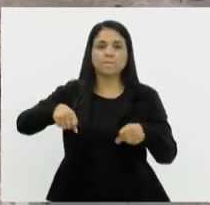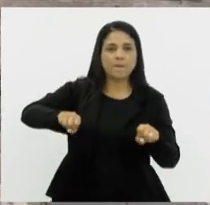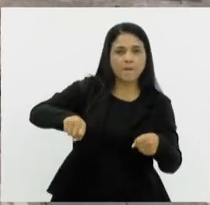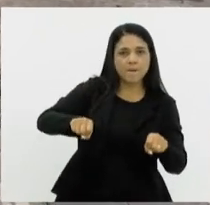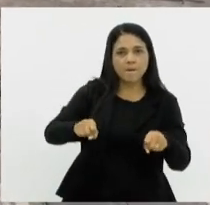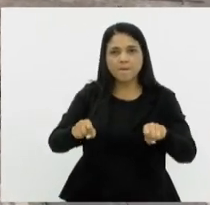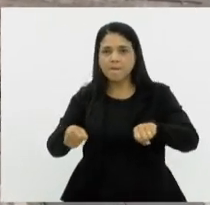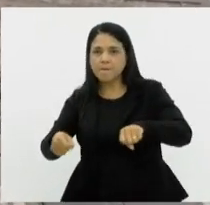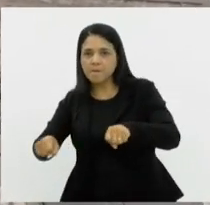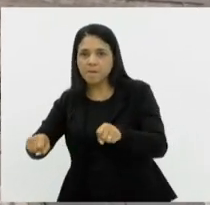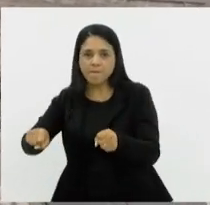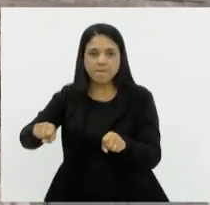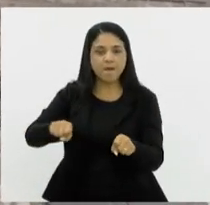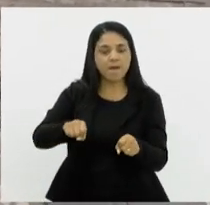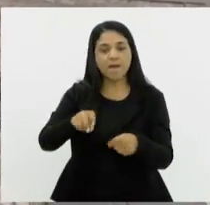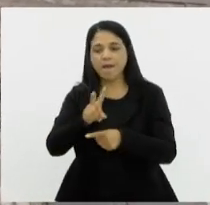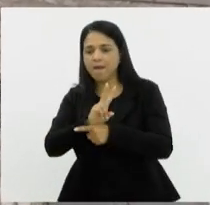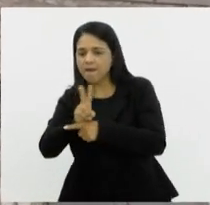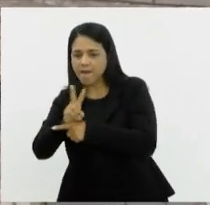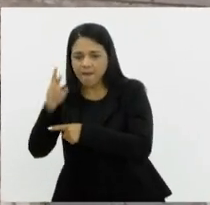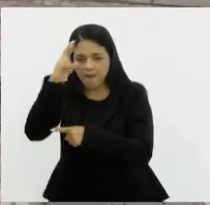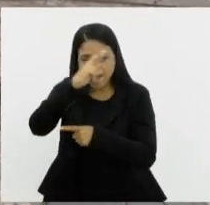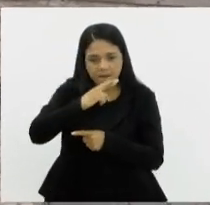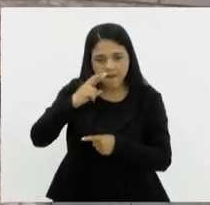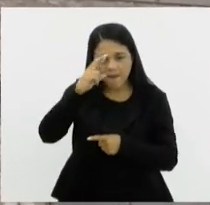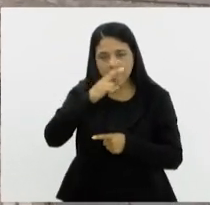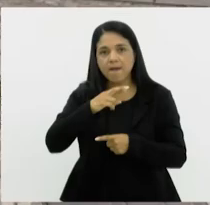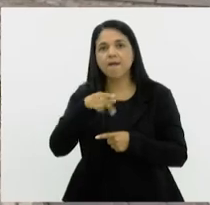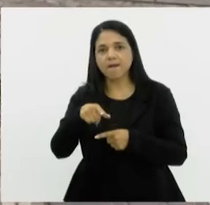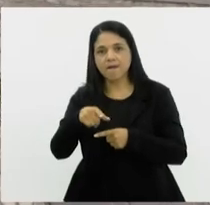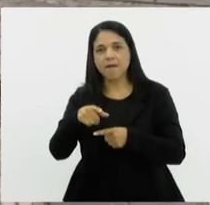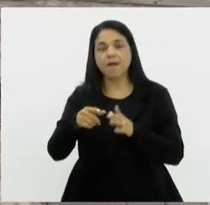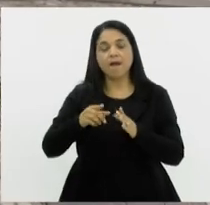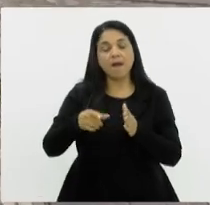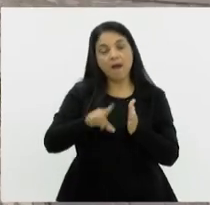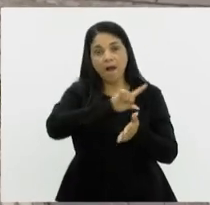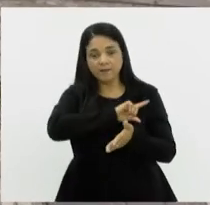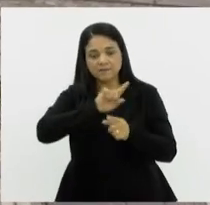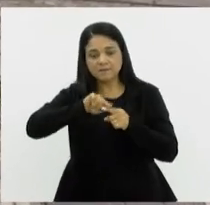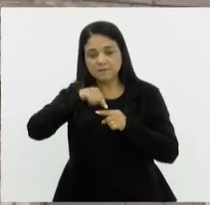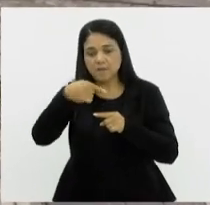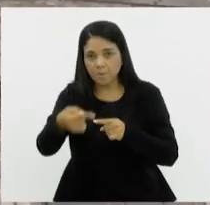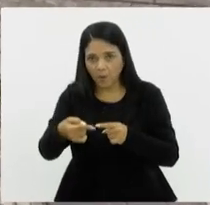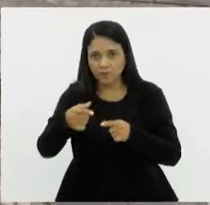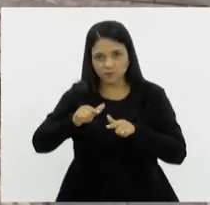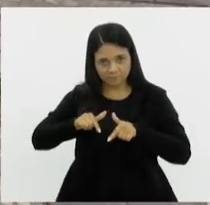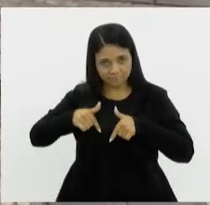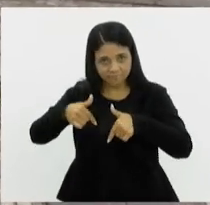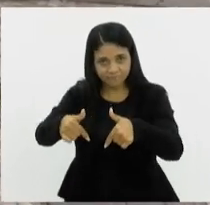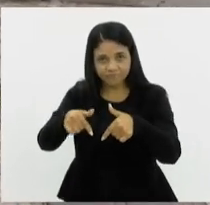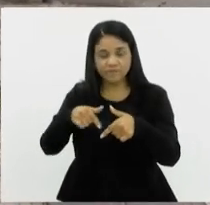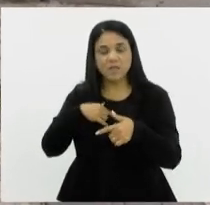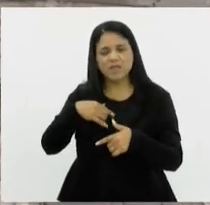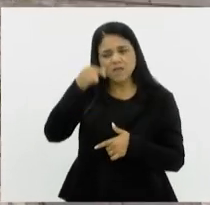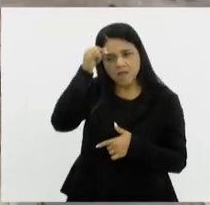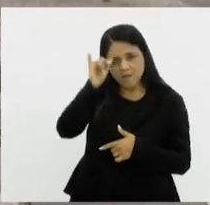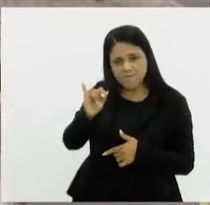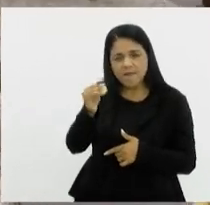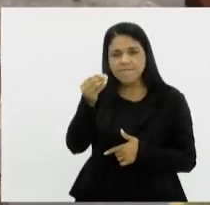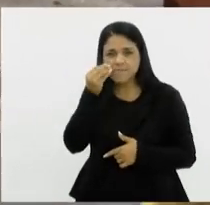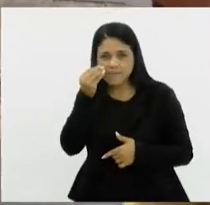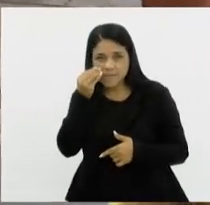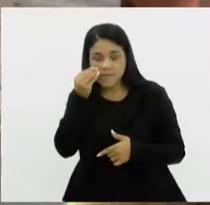Seca Volante, que ela fica orbitando toda a operação, antes e depois da operação, tentando evitar, tentando coibir os